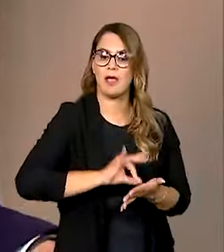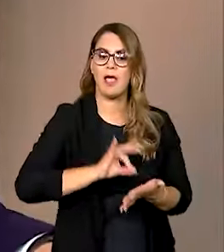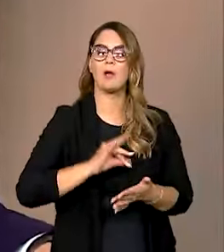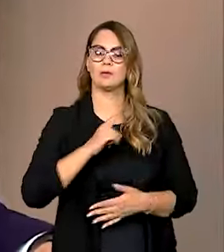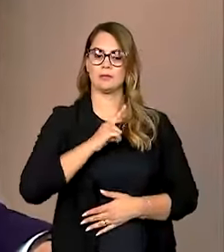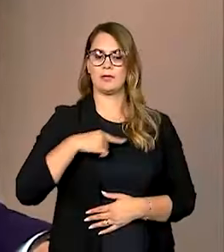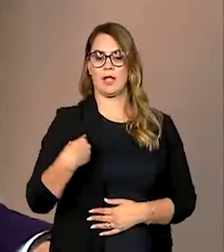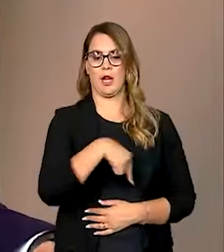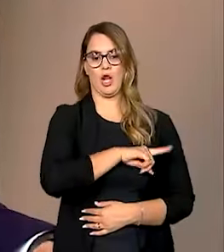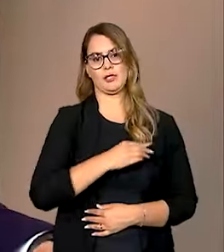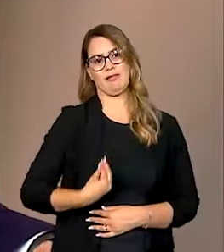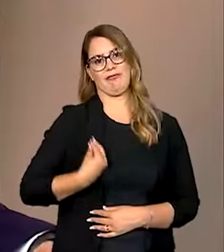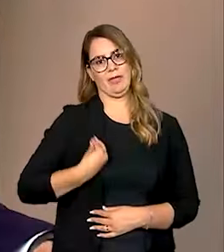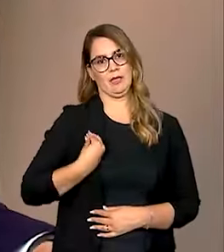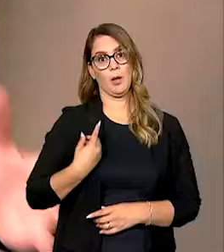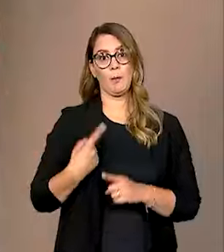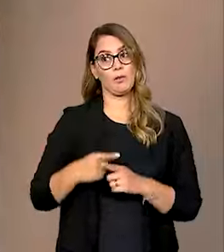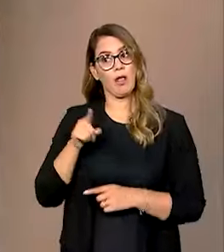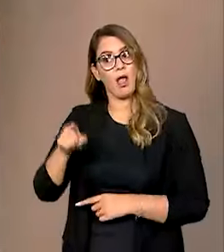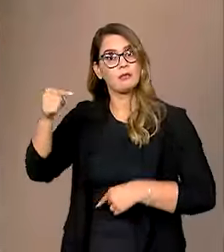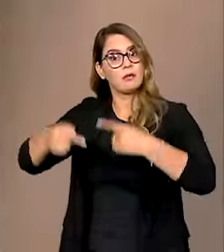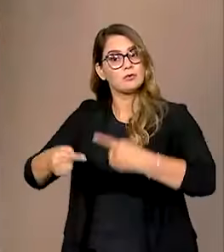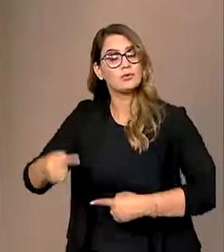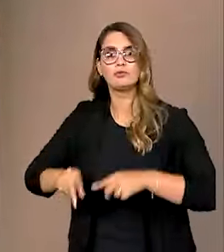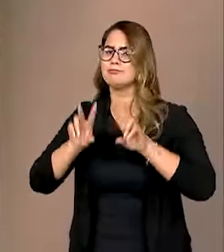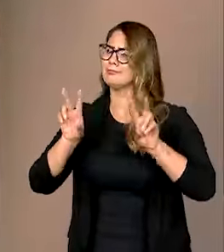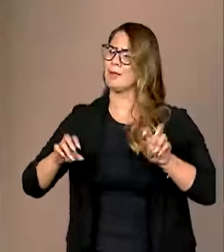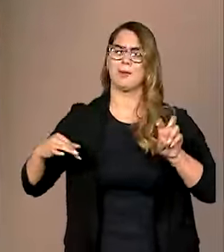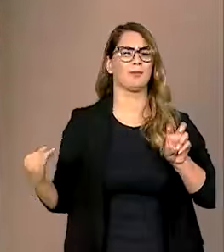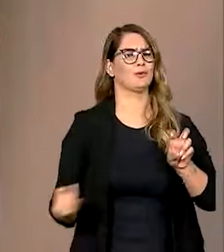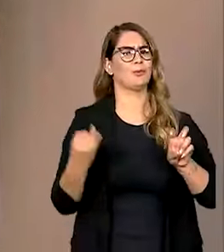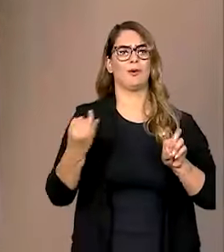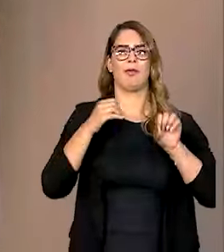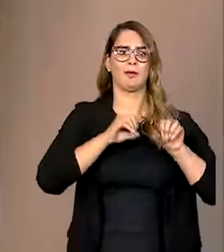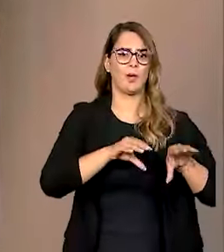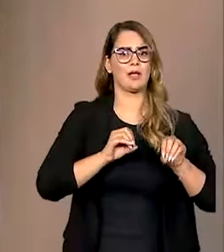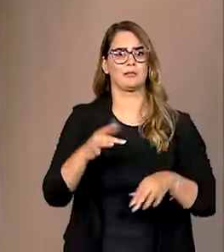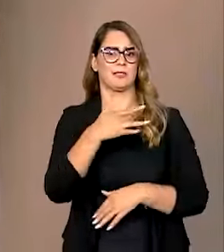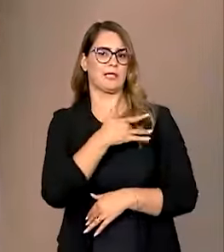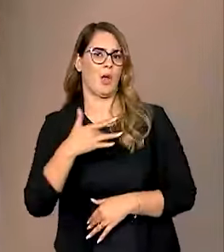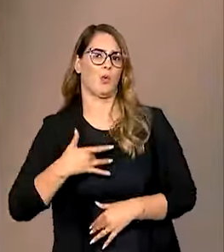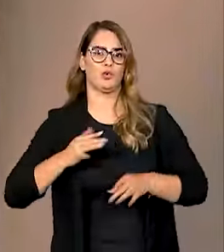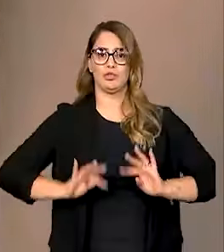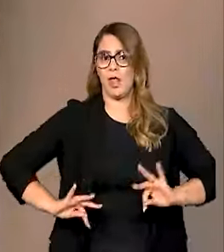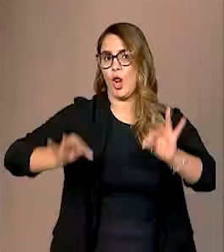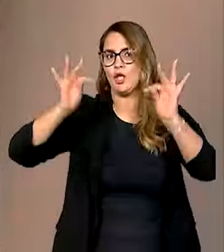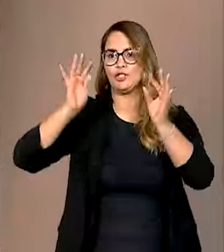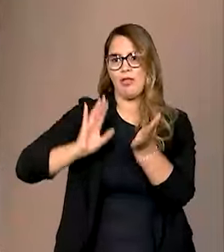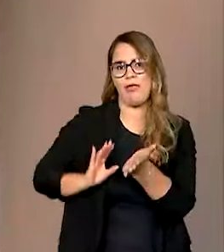ter na vida delas, porque ali estão sendo discutidos temas fundamentais como educação, saúde, tecnologia,